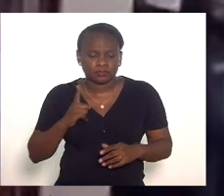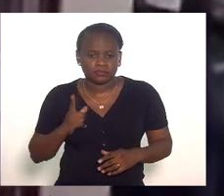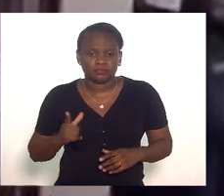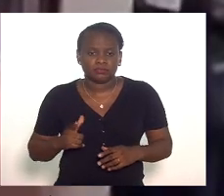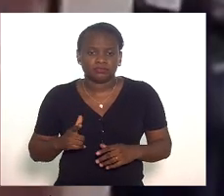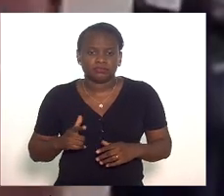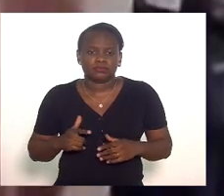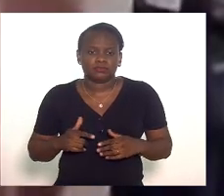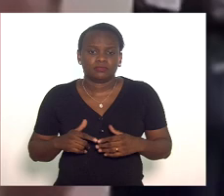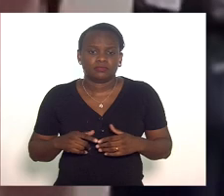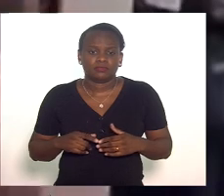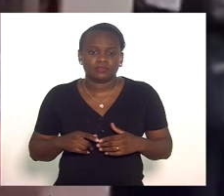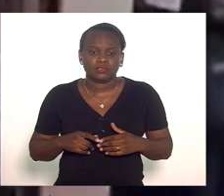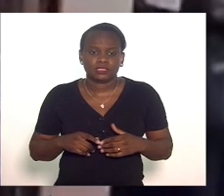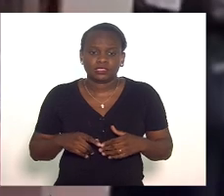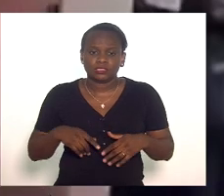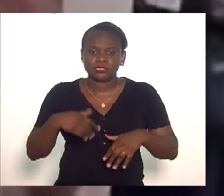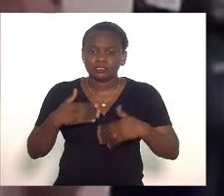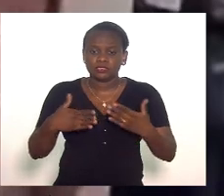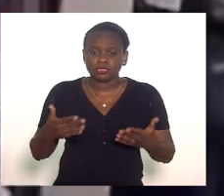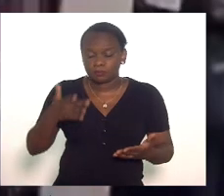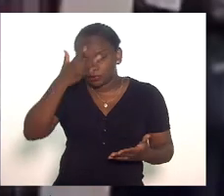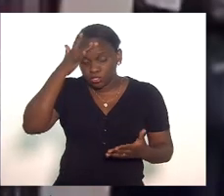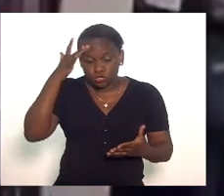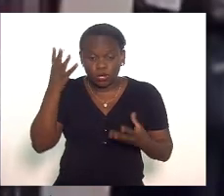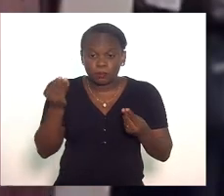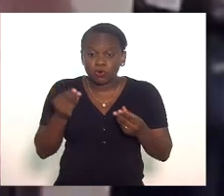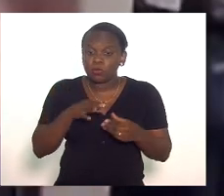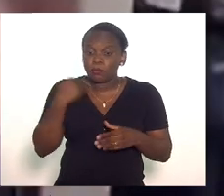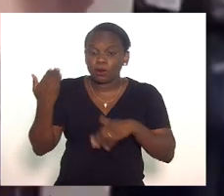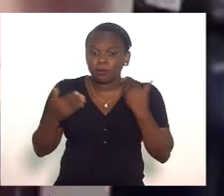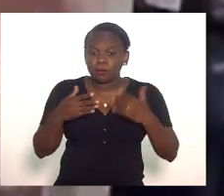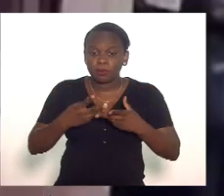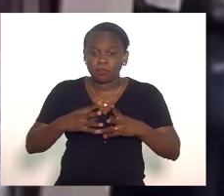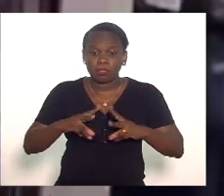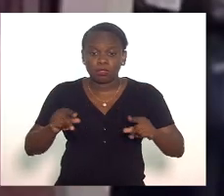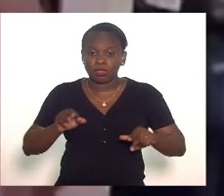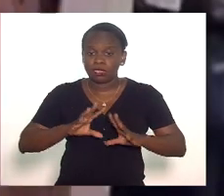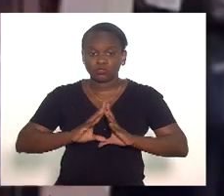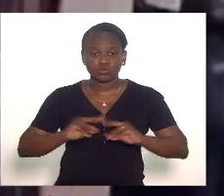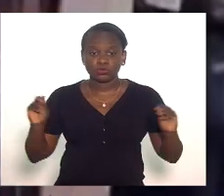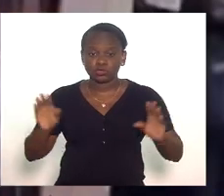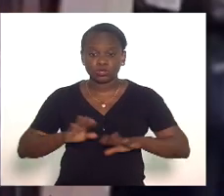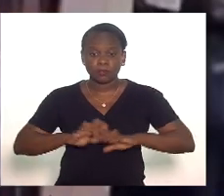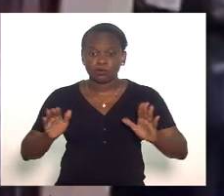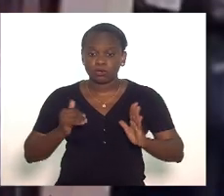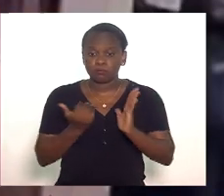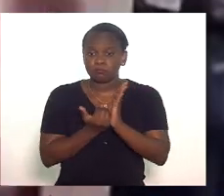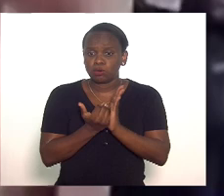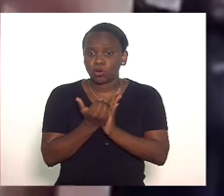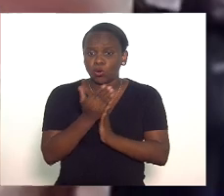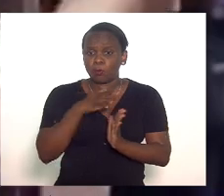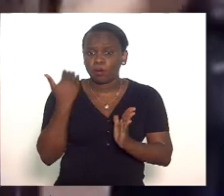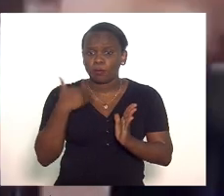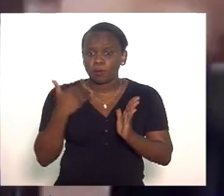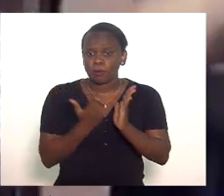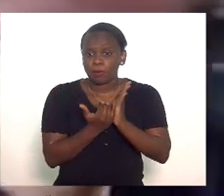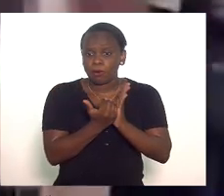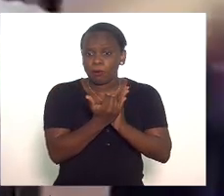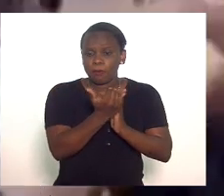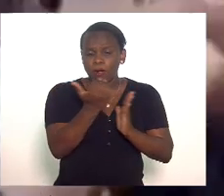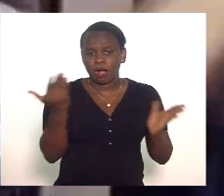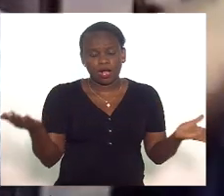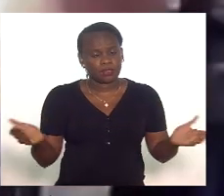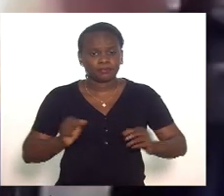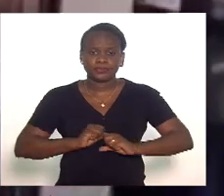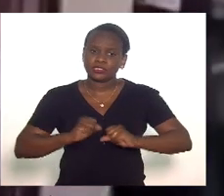que é o desaparecimento de vidas cada vez aumentando quer dizer isso